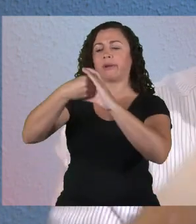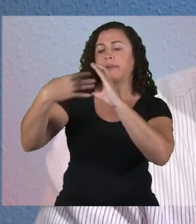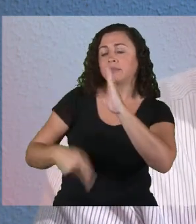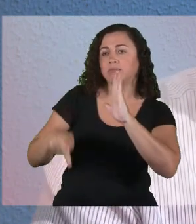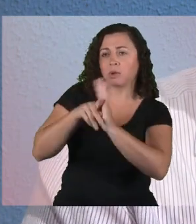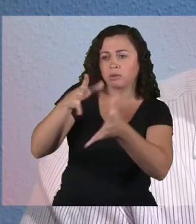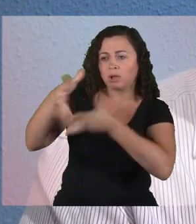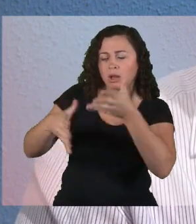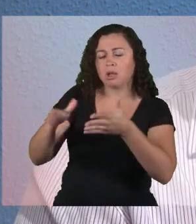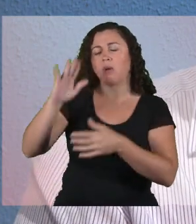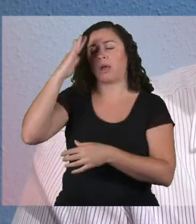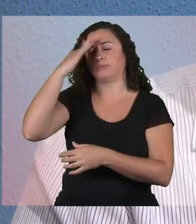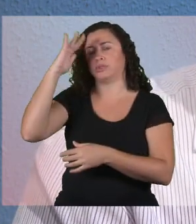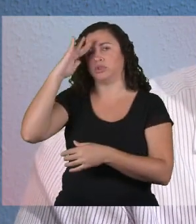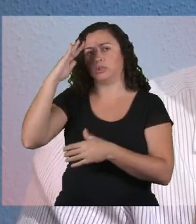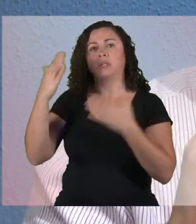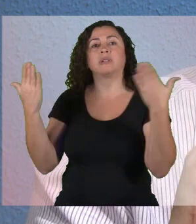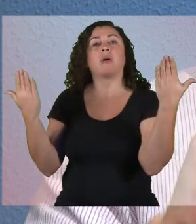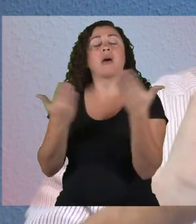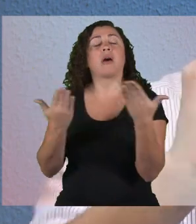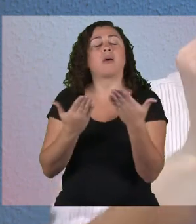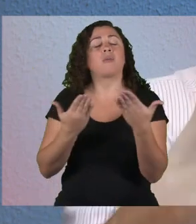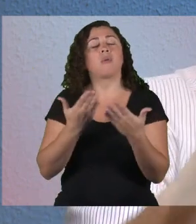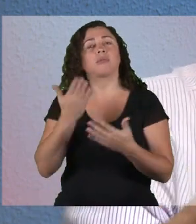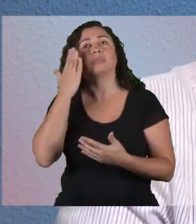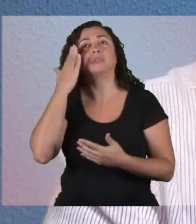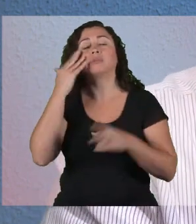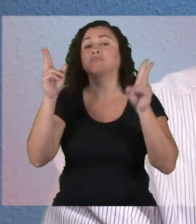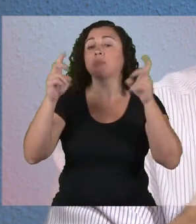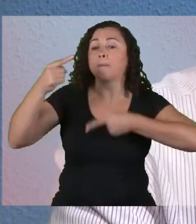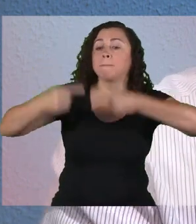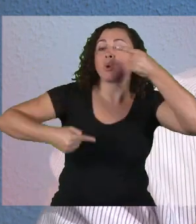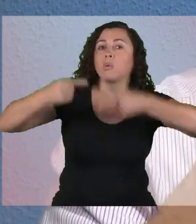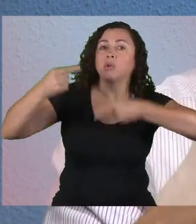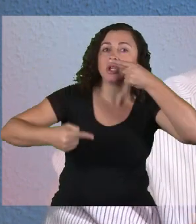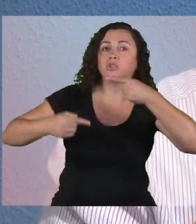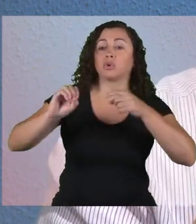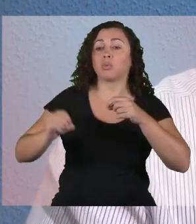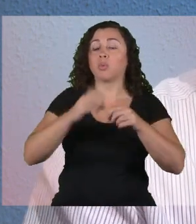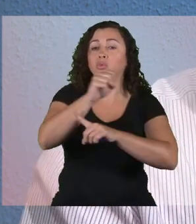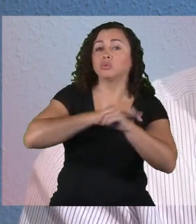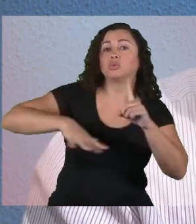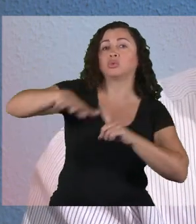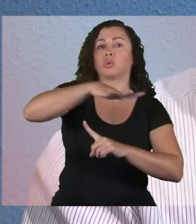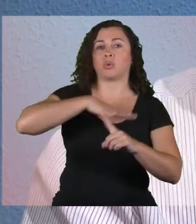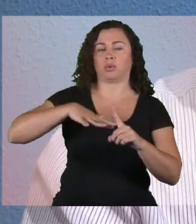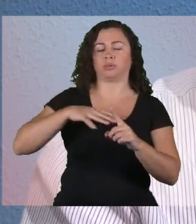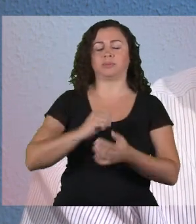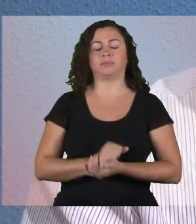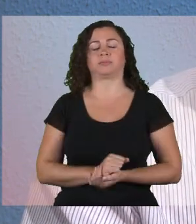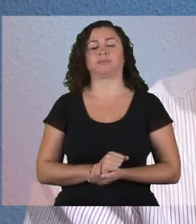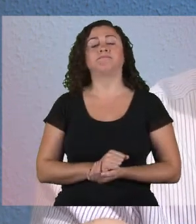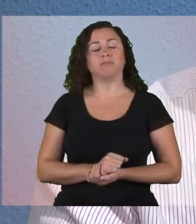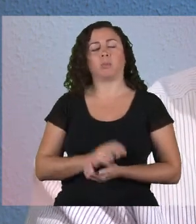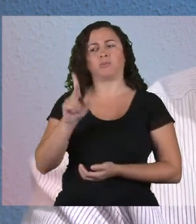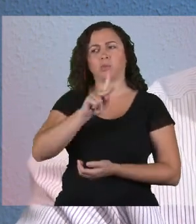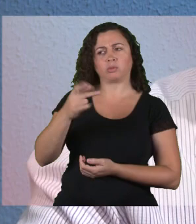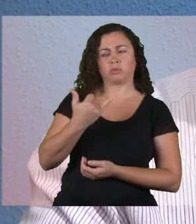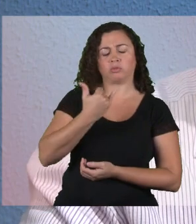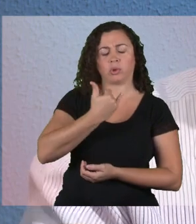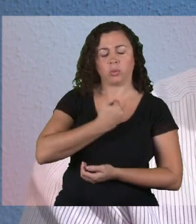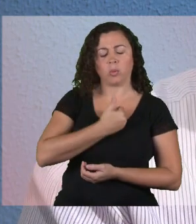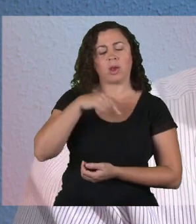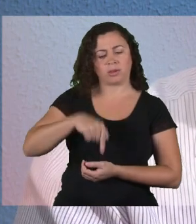da caracterização da língua, passamos para um lado mais, digamos assim, político ou sociológico, que é a seguinte. A professora